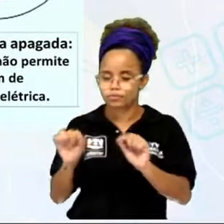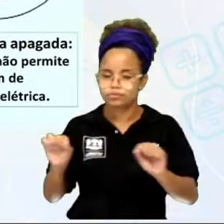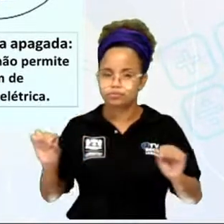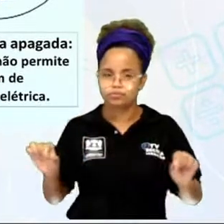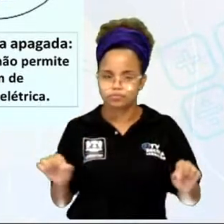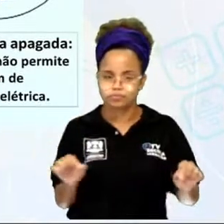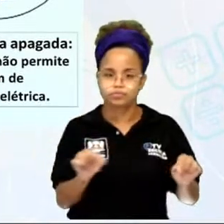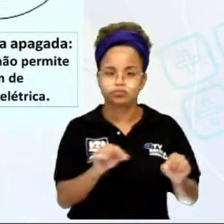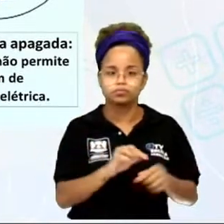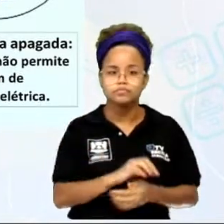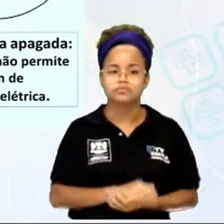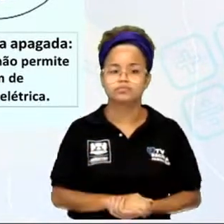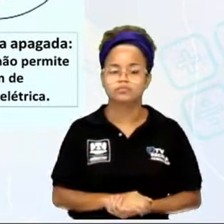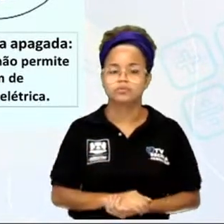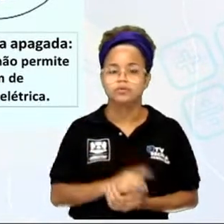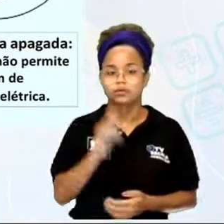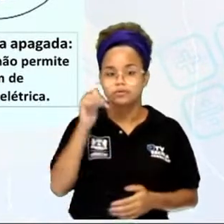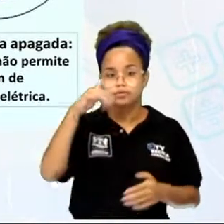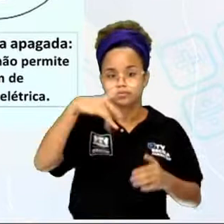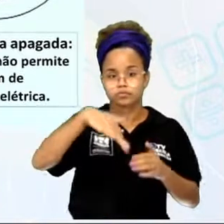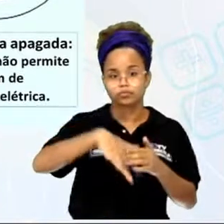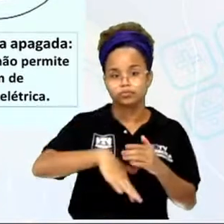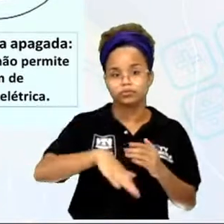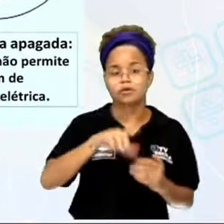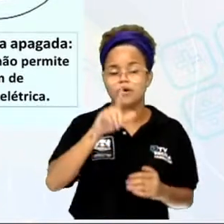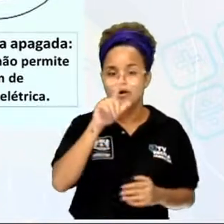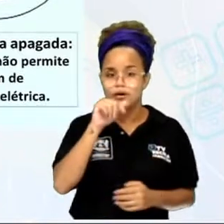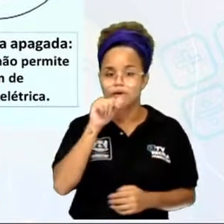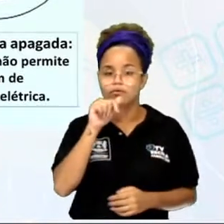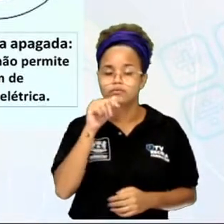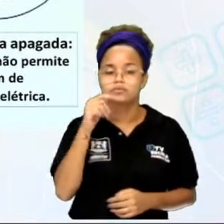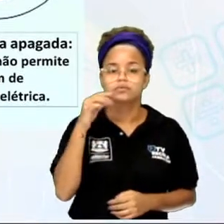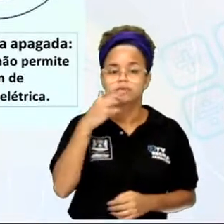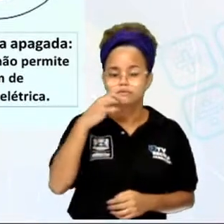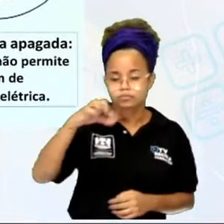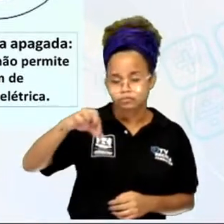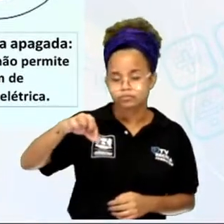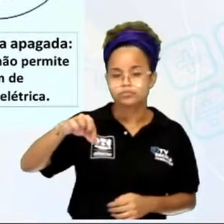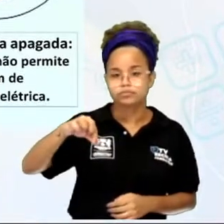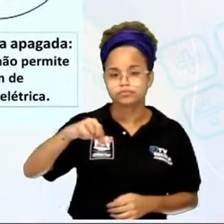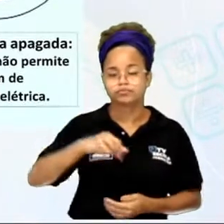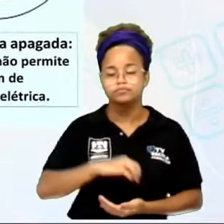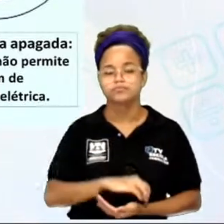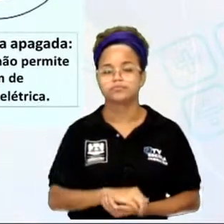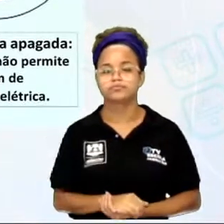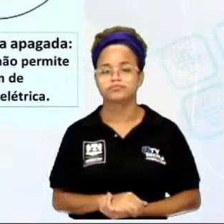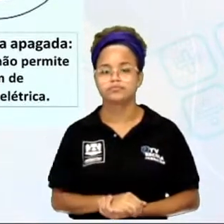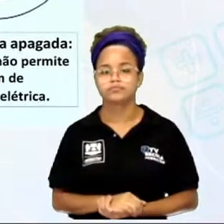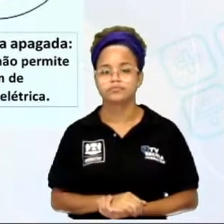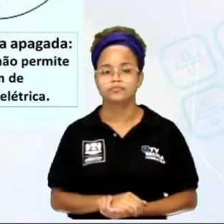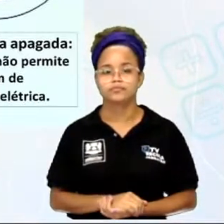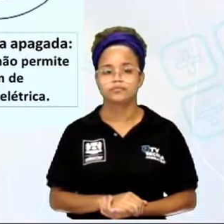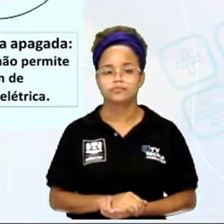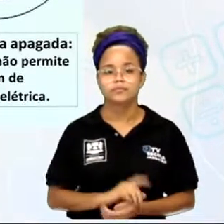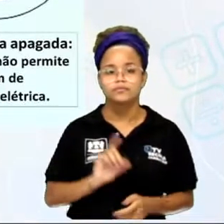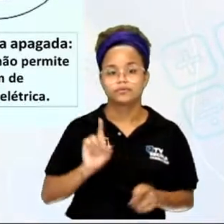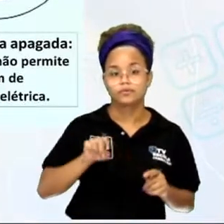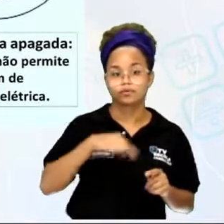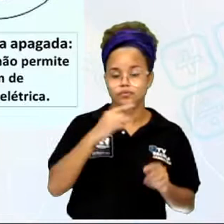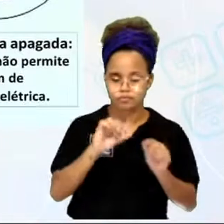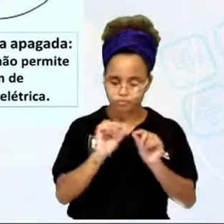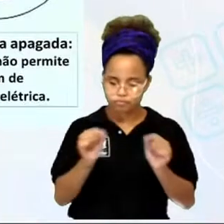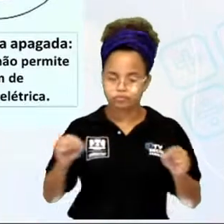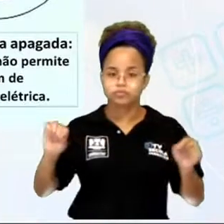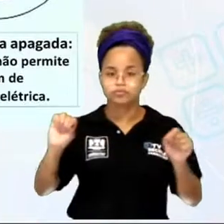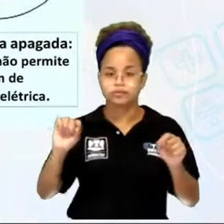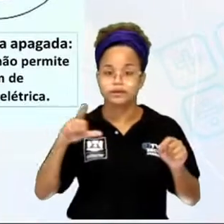pelo líquido, que é a água com sal, a solução de água e sal, passe para o outro fio e